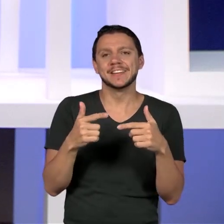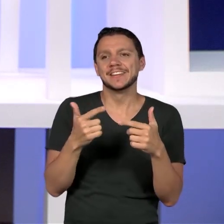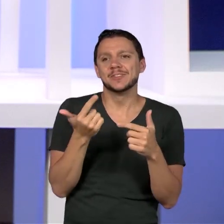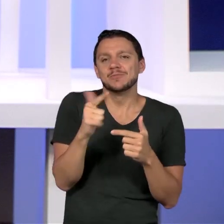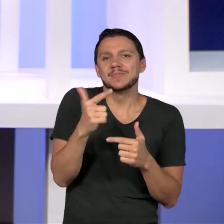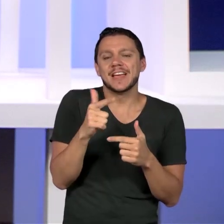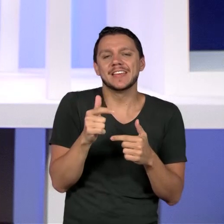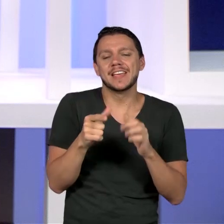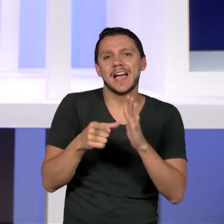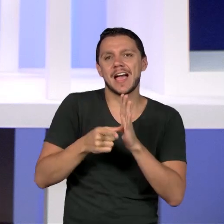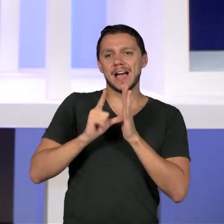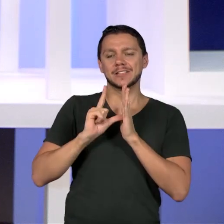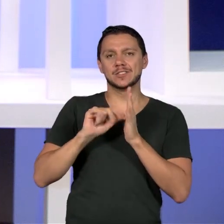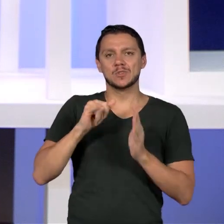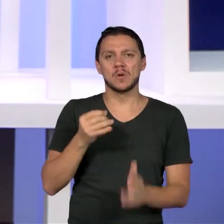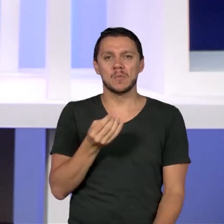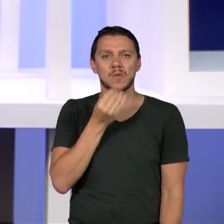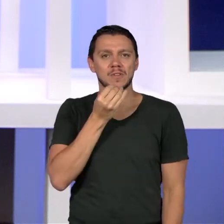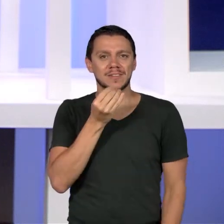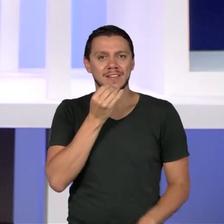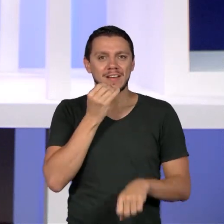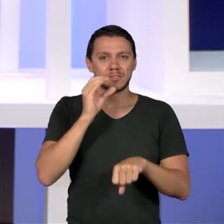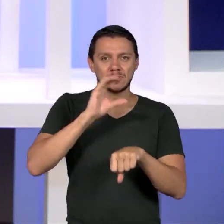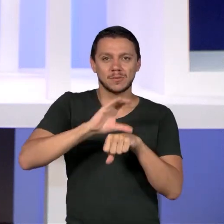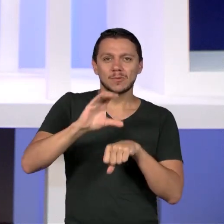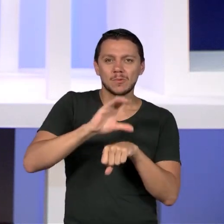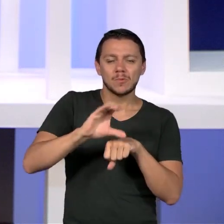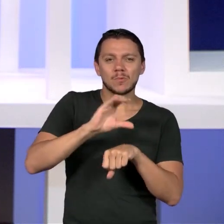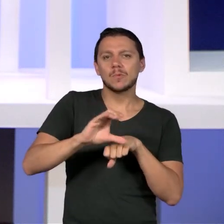oportunidade de um curso, por exemplo,